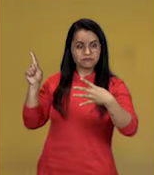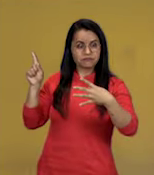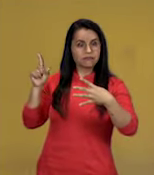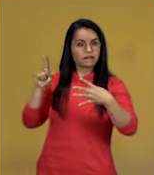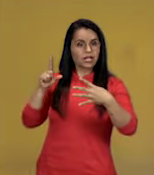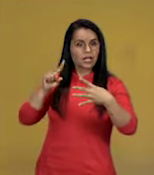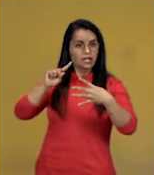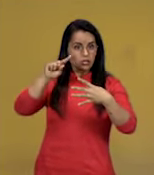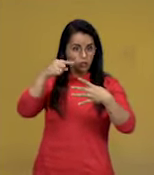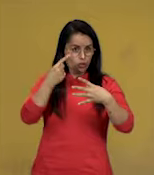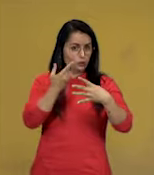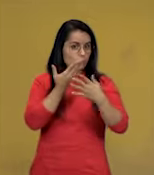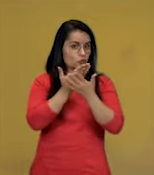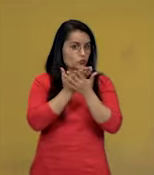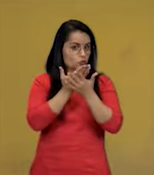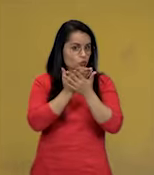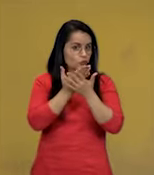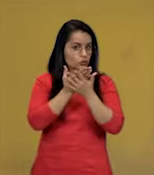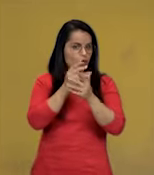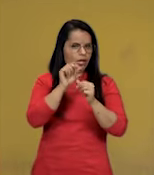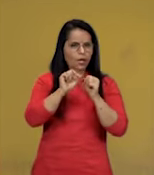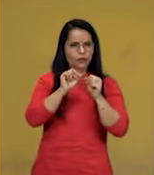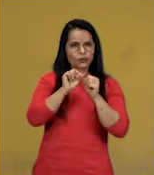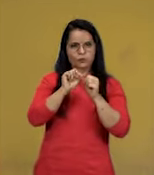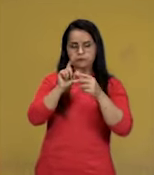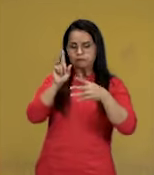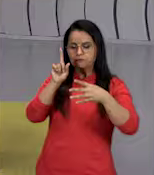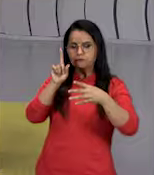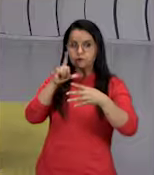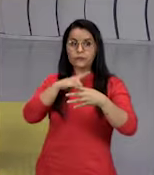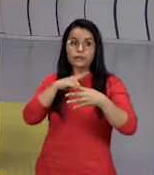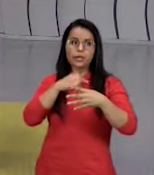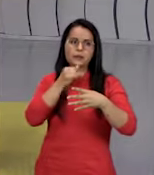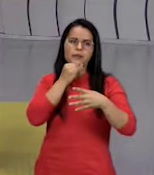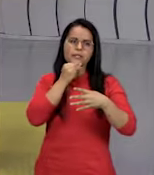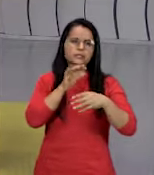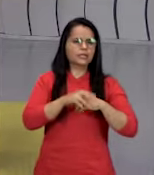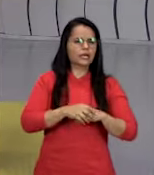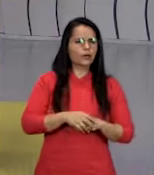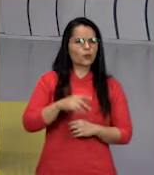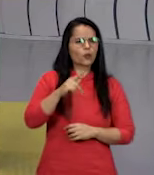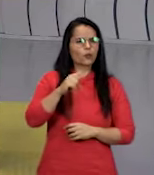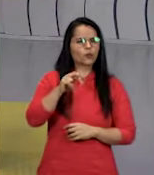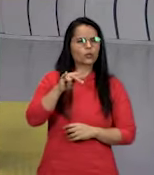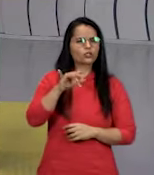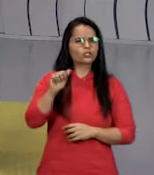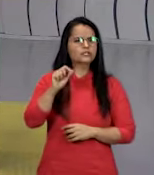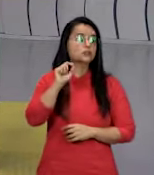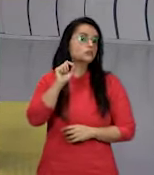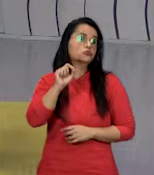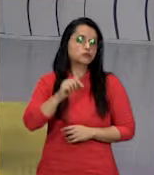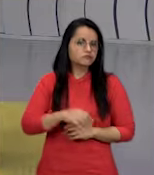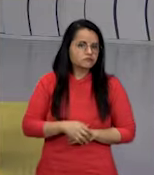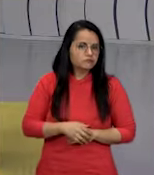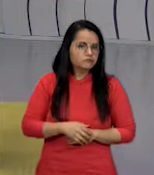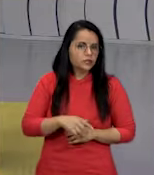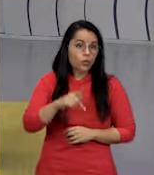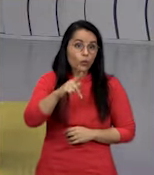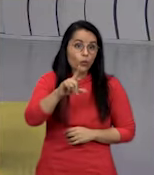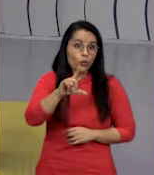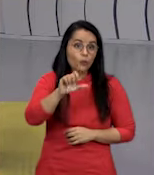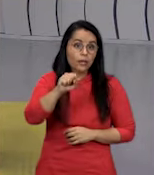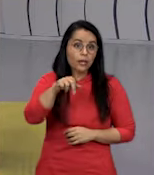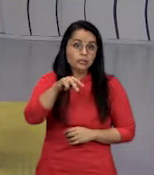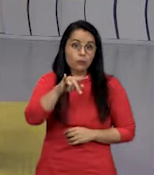vamos estudar adiante. A gente tem, por exemplo, como protista, o plasmódio,